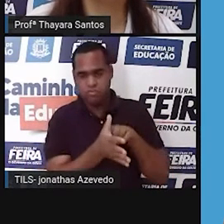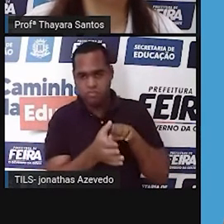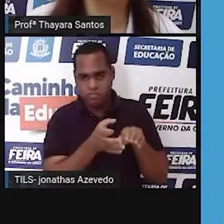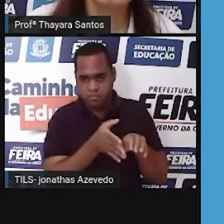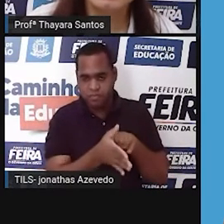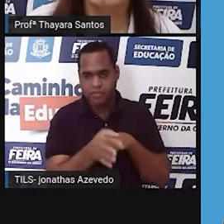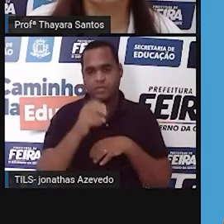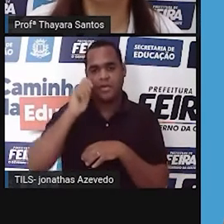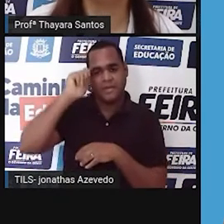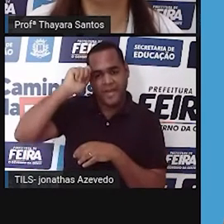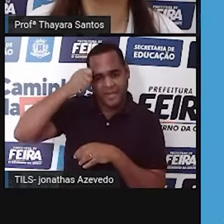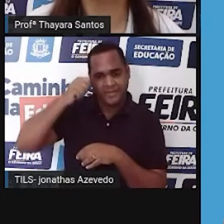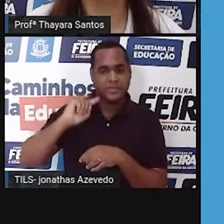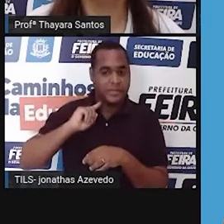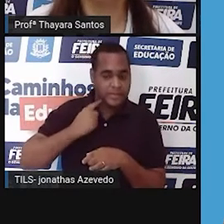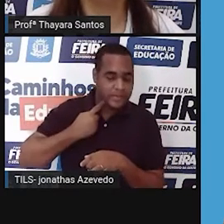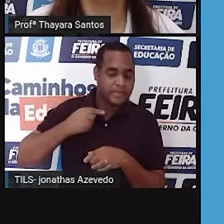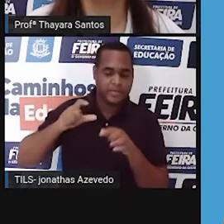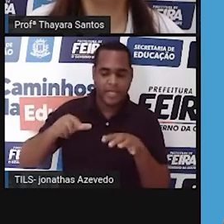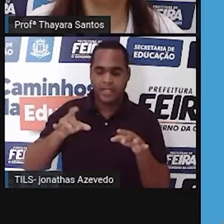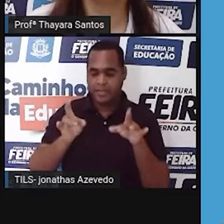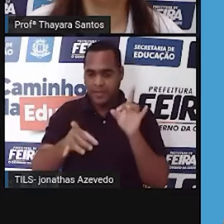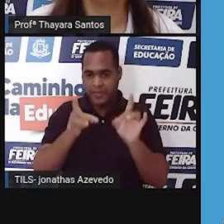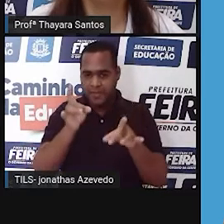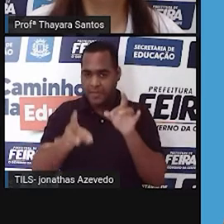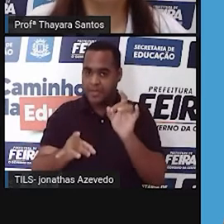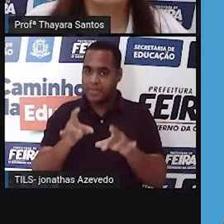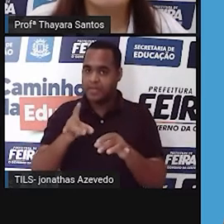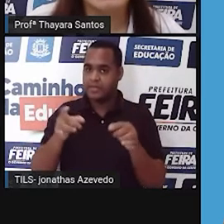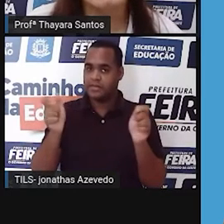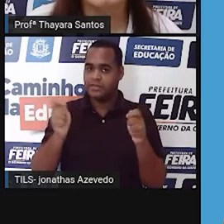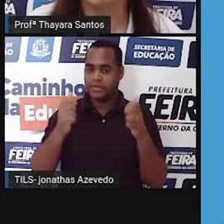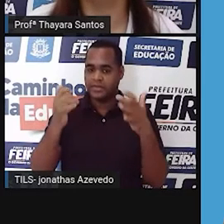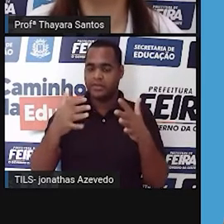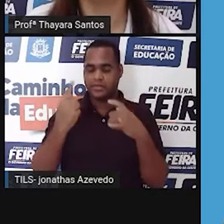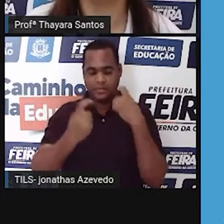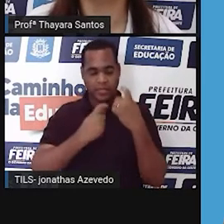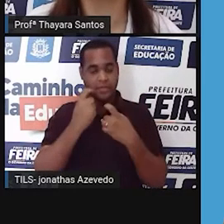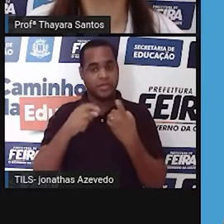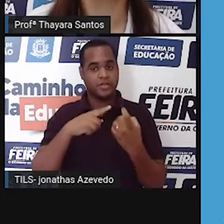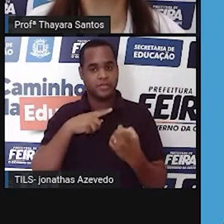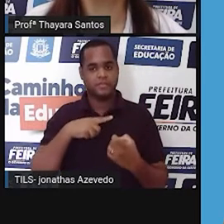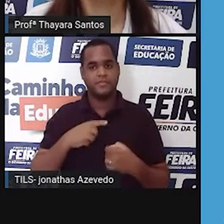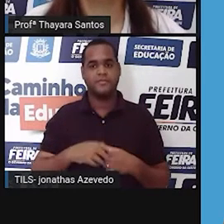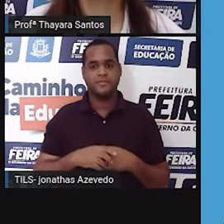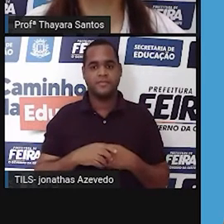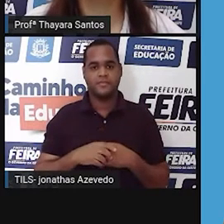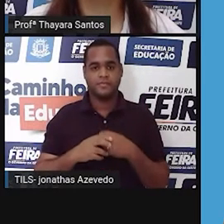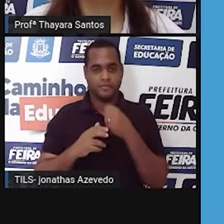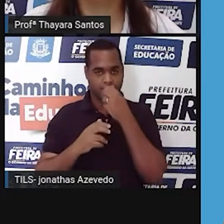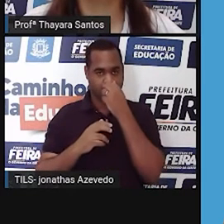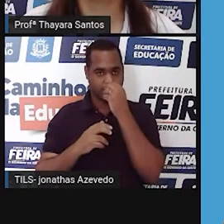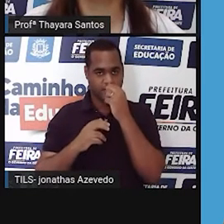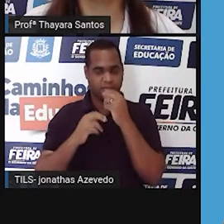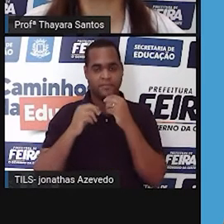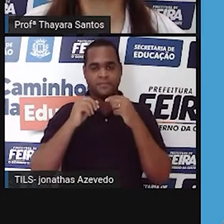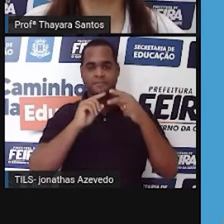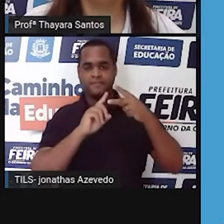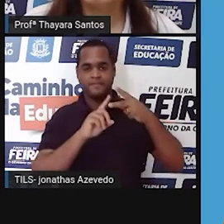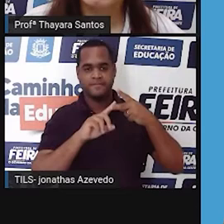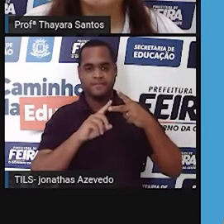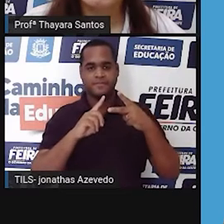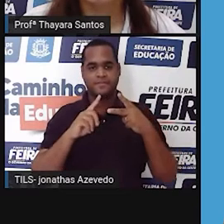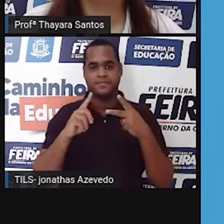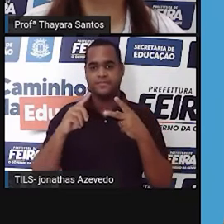industriais nesses reservatórios de água são uma ameaça bem preocupante a esse bioma. A segunda seria a